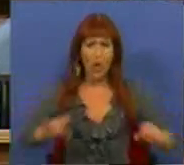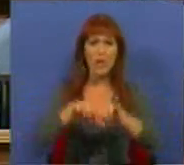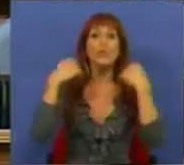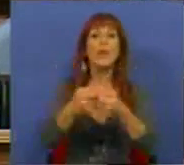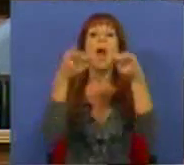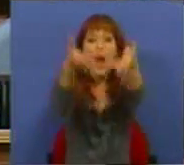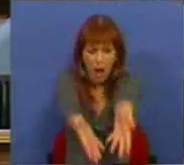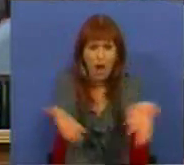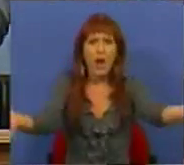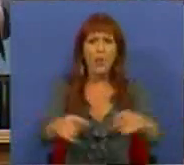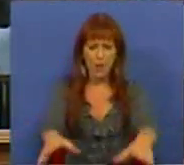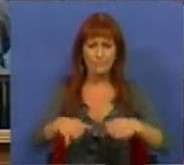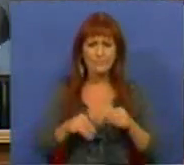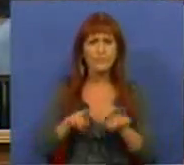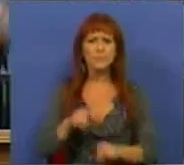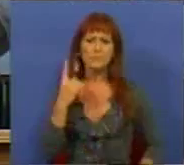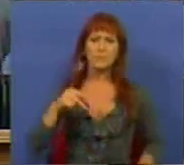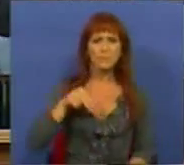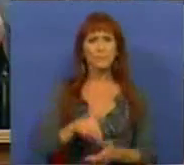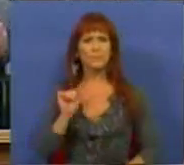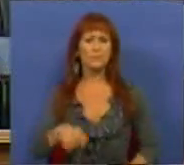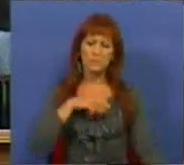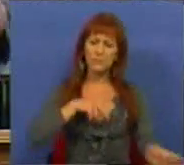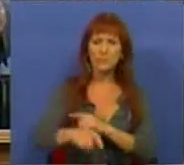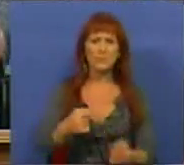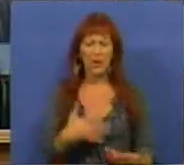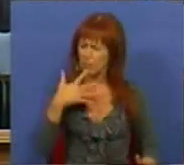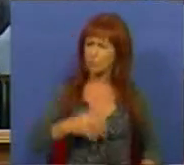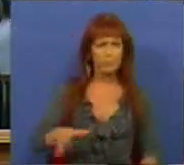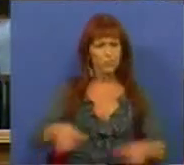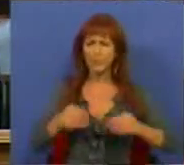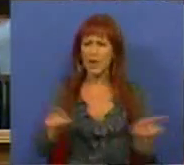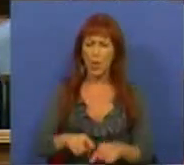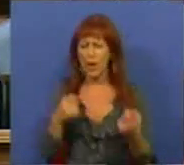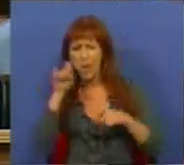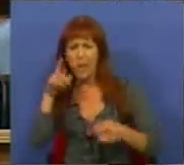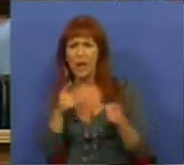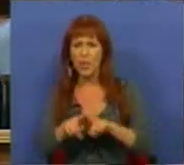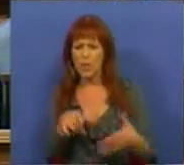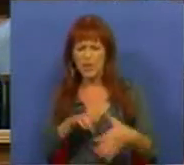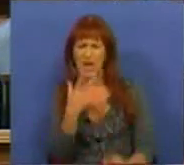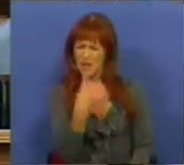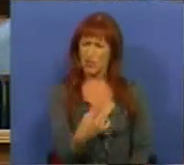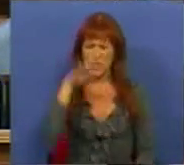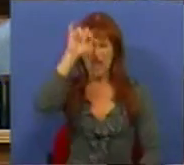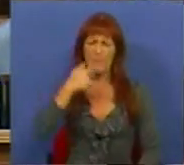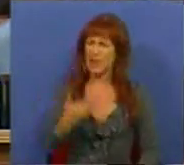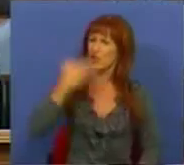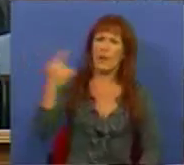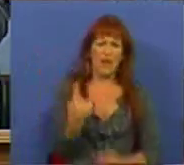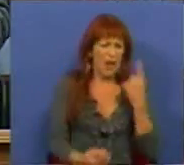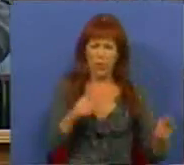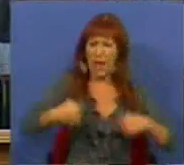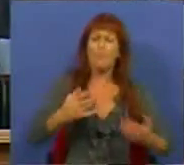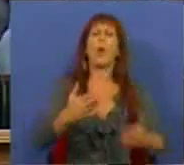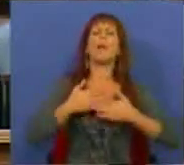É isso a assunção de uma posição política intolerante, escudada numa ideia individualista e exacerbada. Cada um